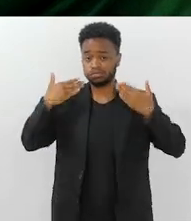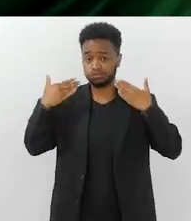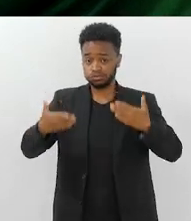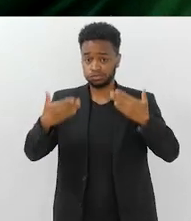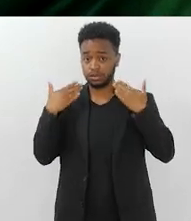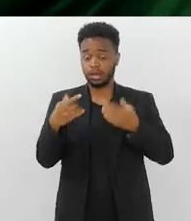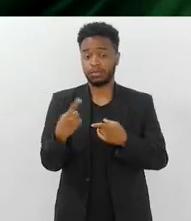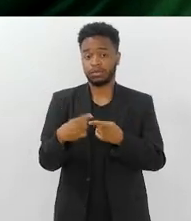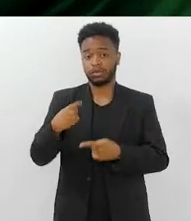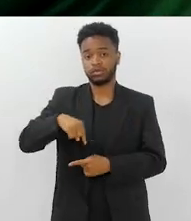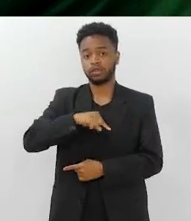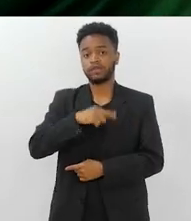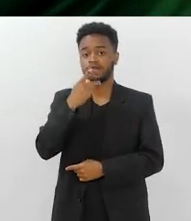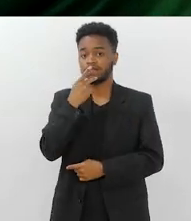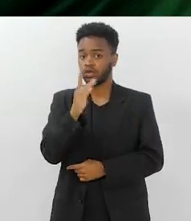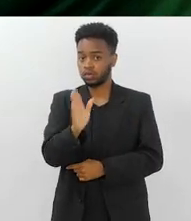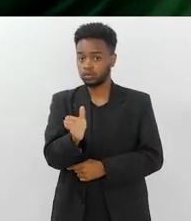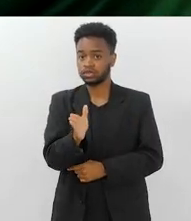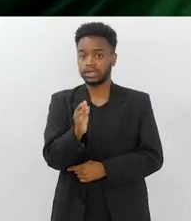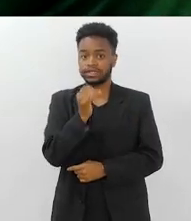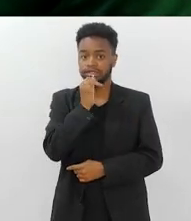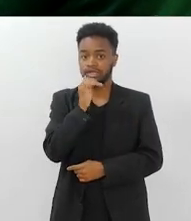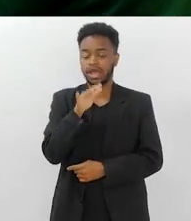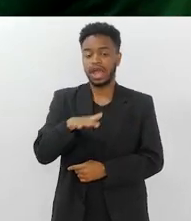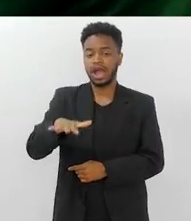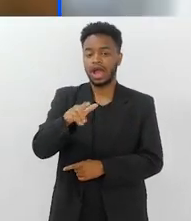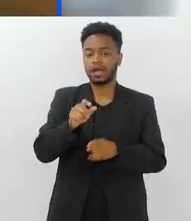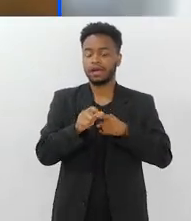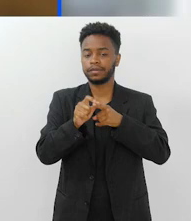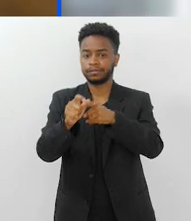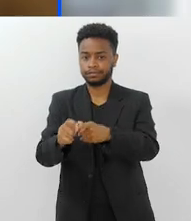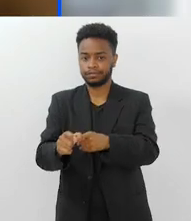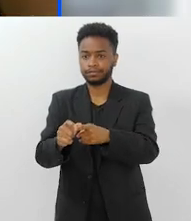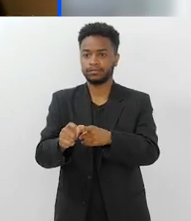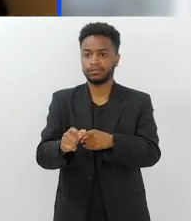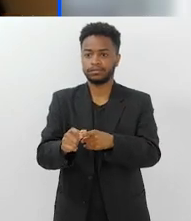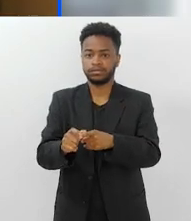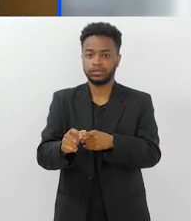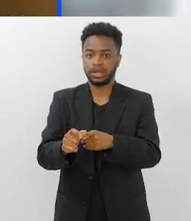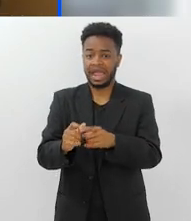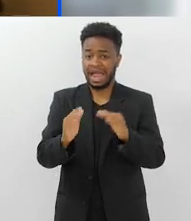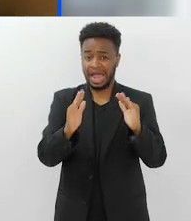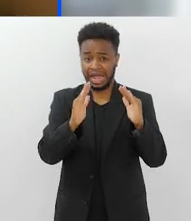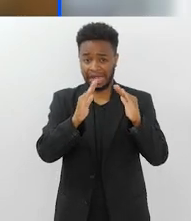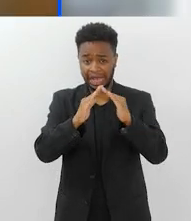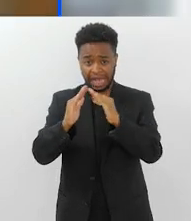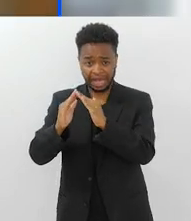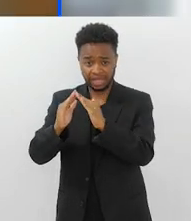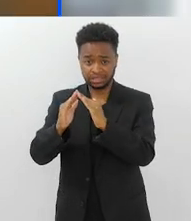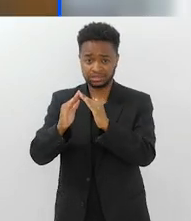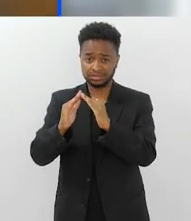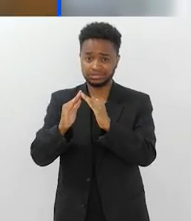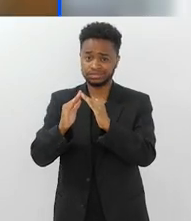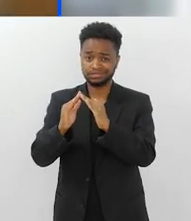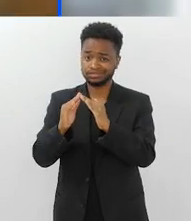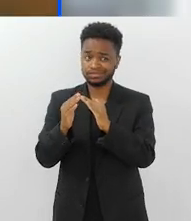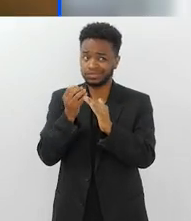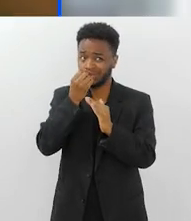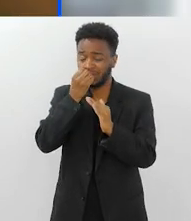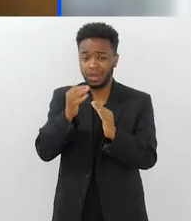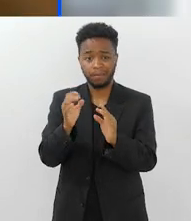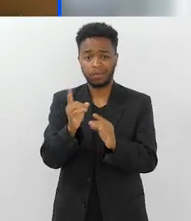calor. Porque, como a gente já falou, em regiões periféricas, as condições habitacionais não são muito